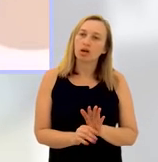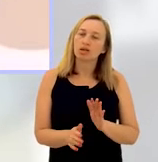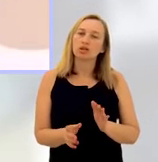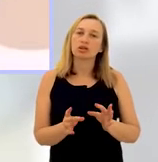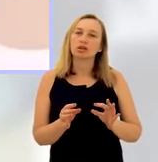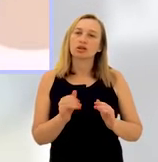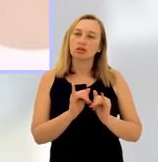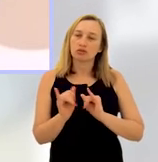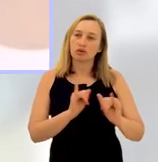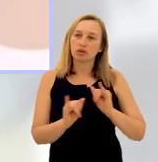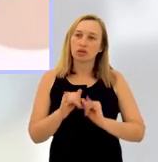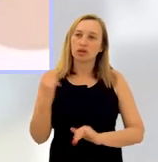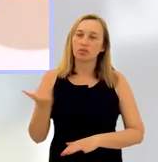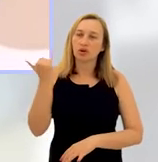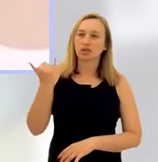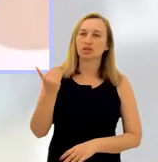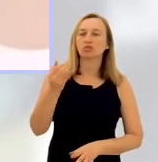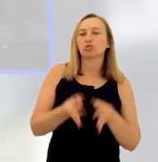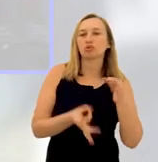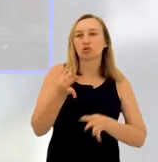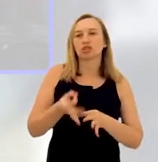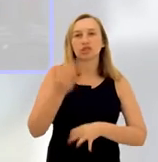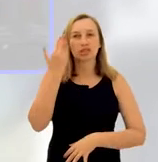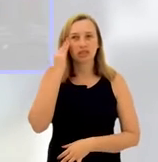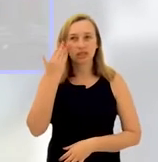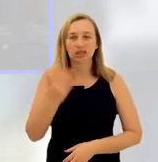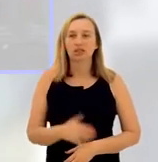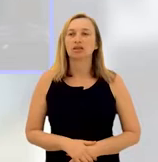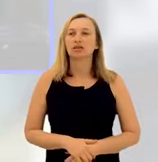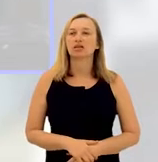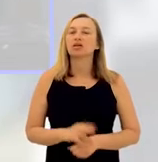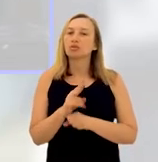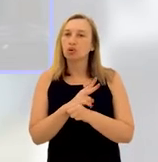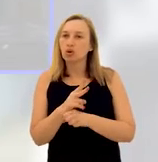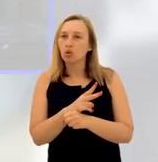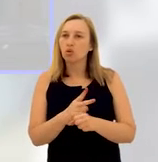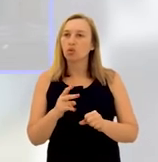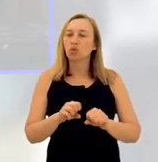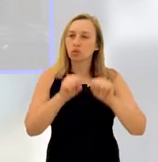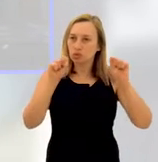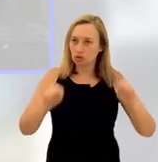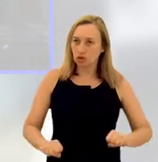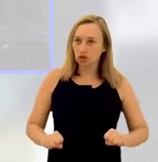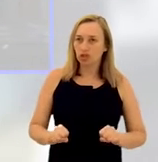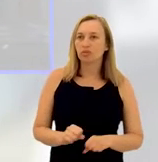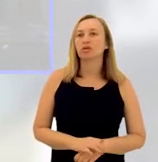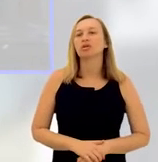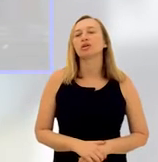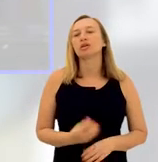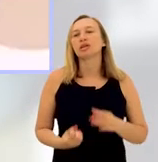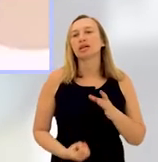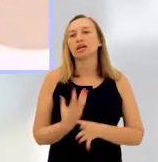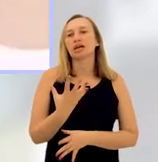drogas, enfim. Dados que são importantes para o juiz ou o juiz entender aquela agressão. E aí, a gente procurou, nesse sistema, nesse processo, criar